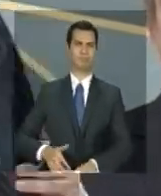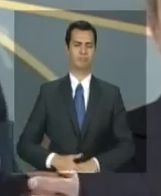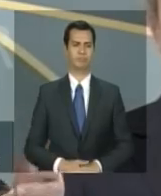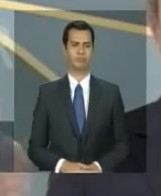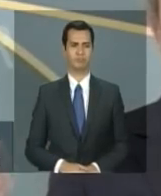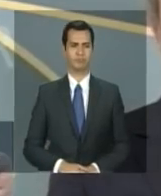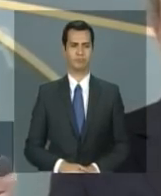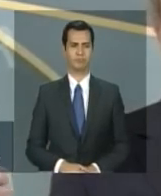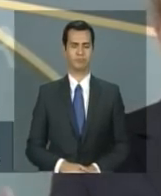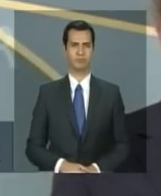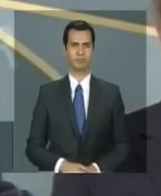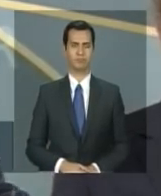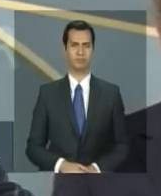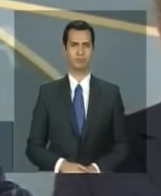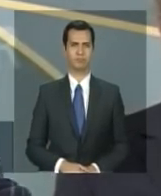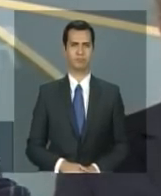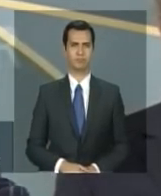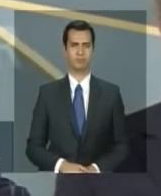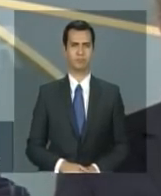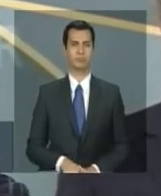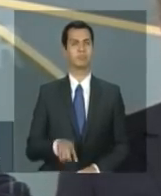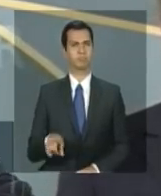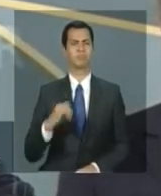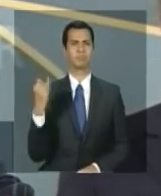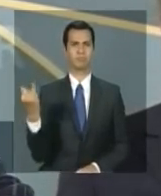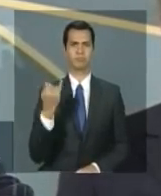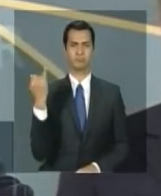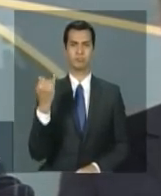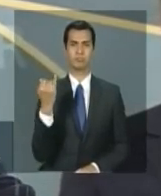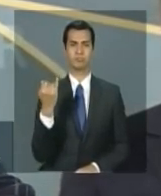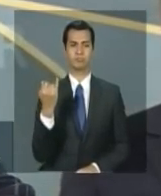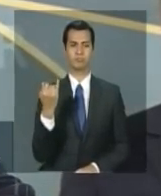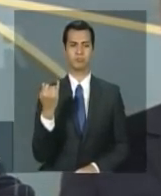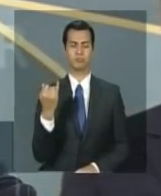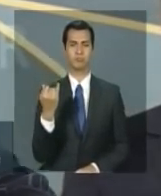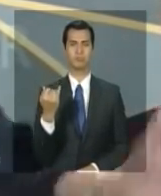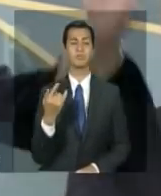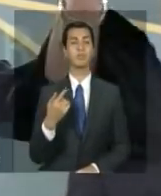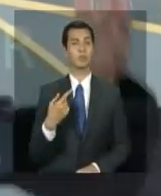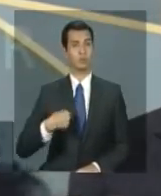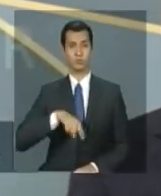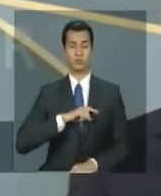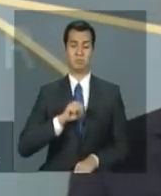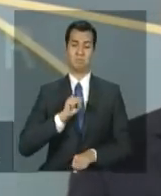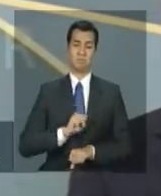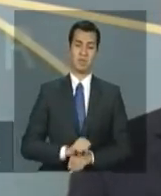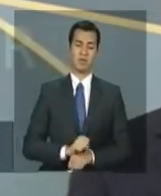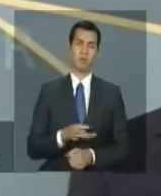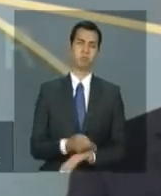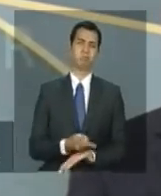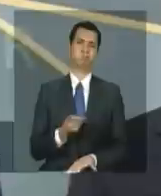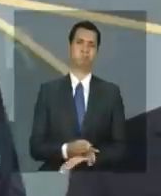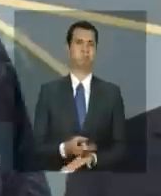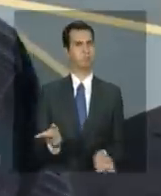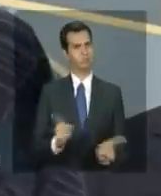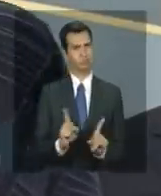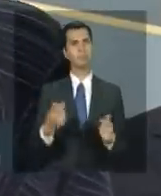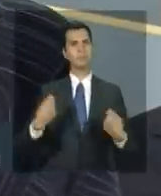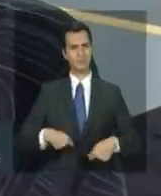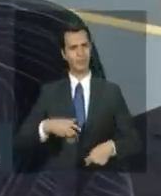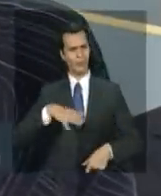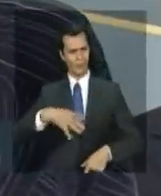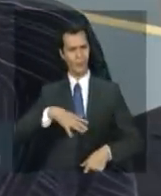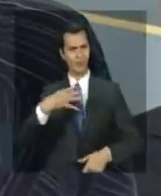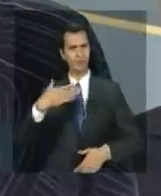do seu momento e isso é fundamental nenhum de nós pode ficar onde está tendo a ir além do seu momento então